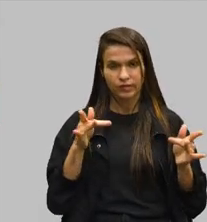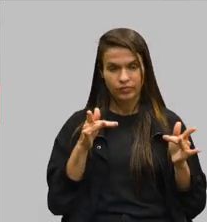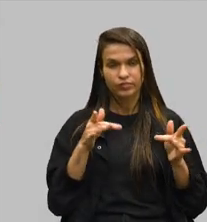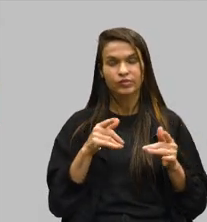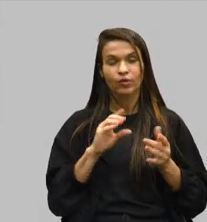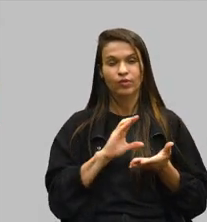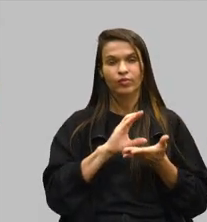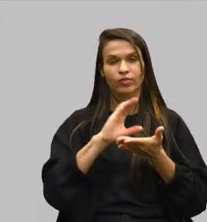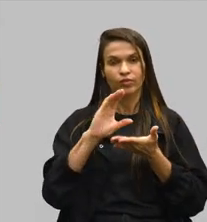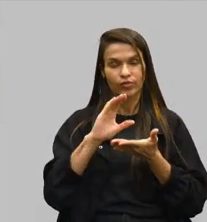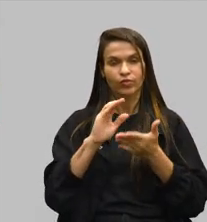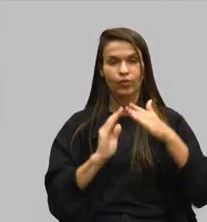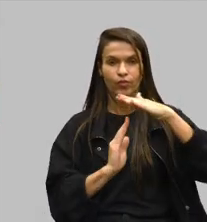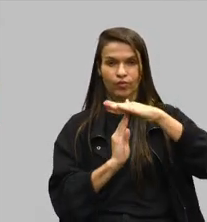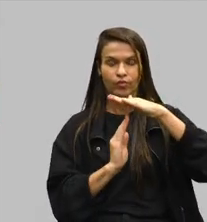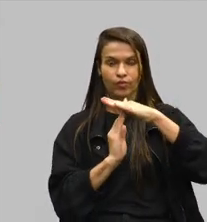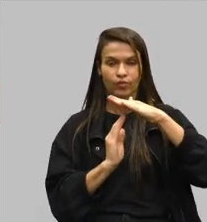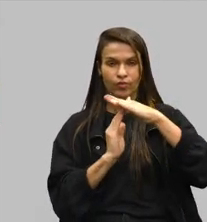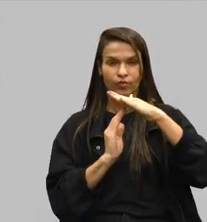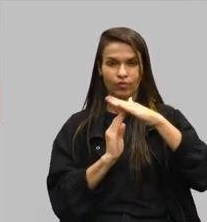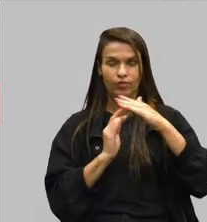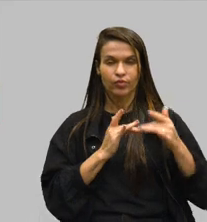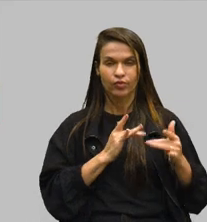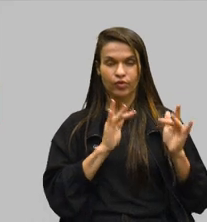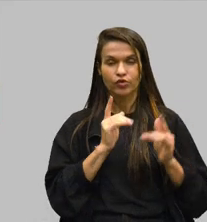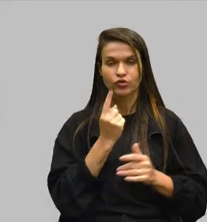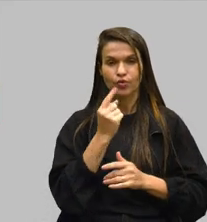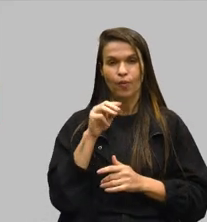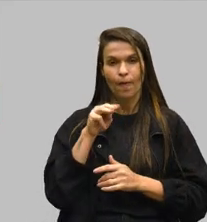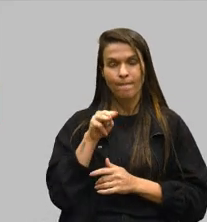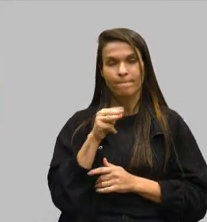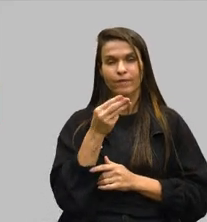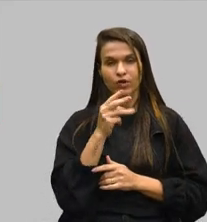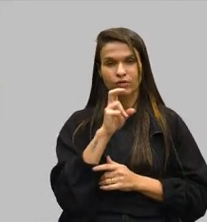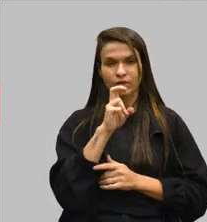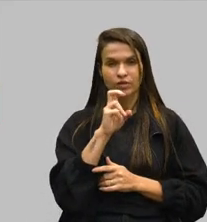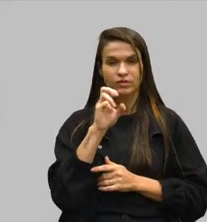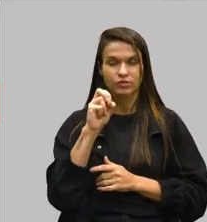investimento para o Fundo Rotativo Solidário é de R 1.550.000.